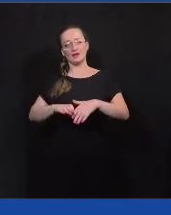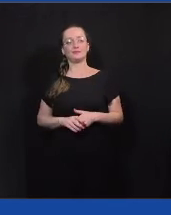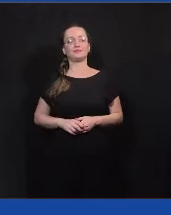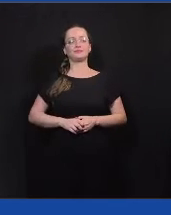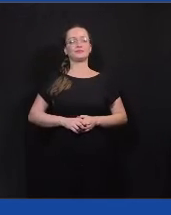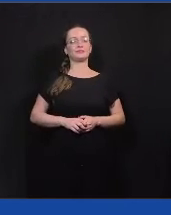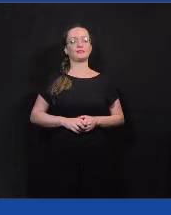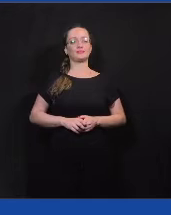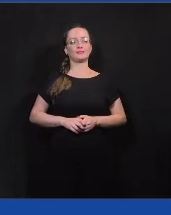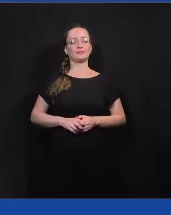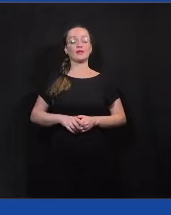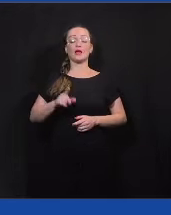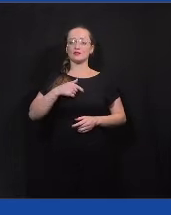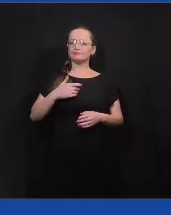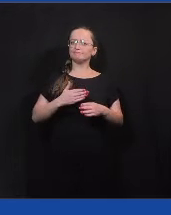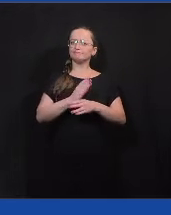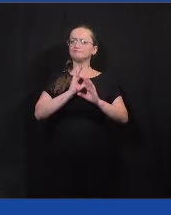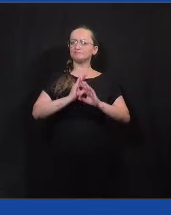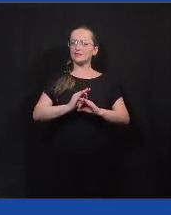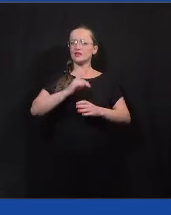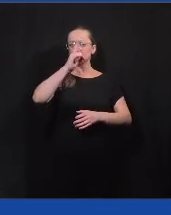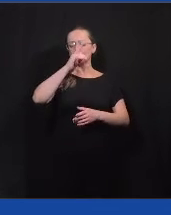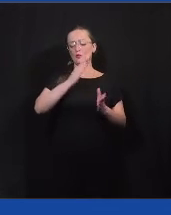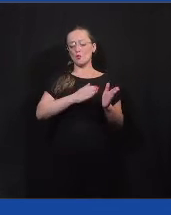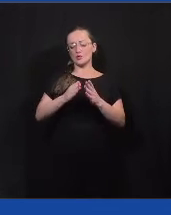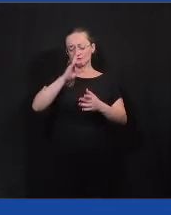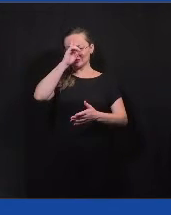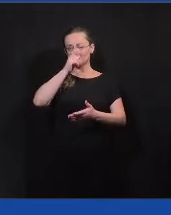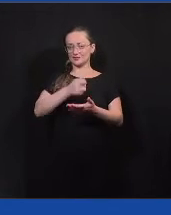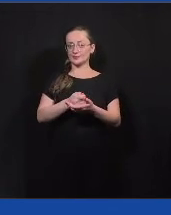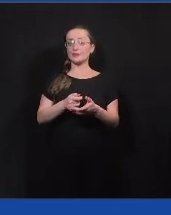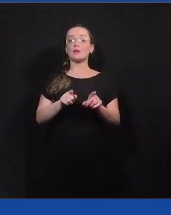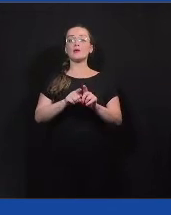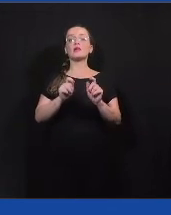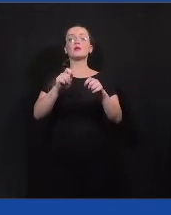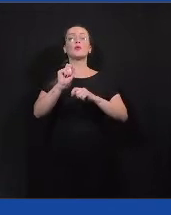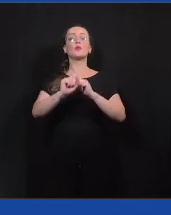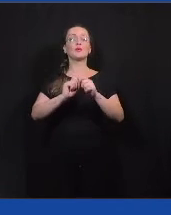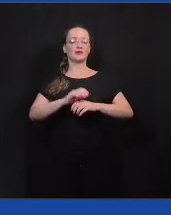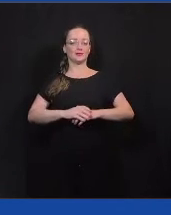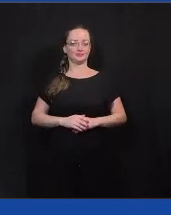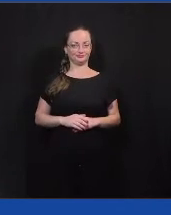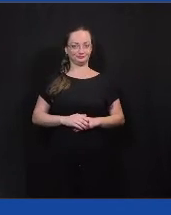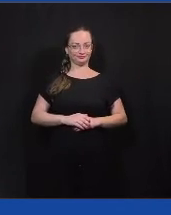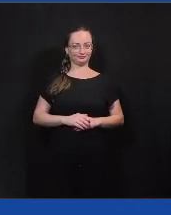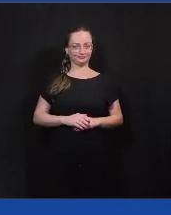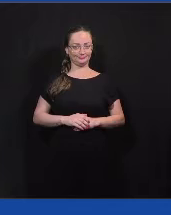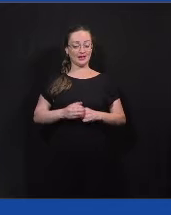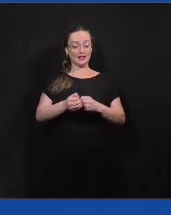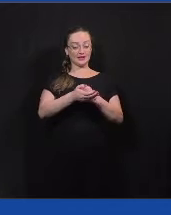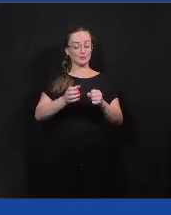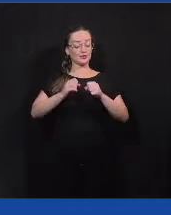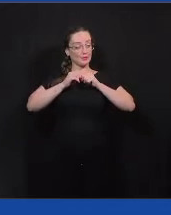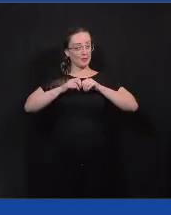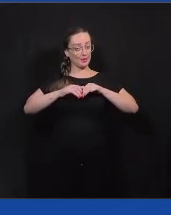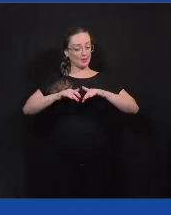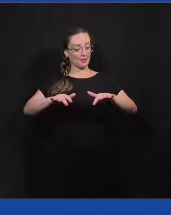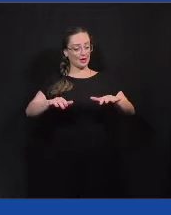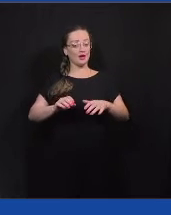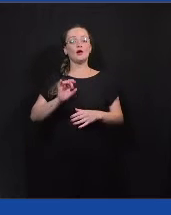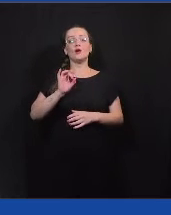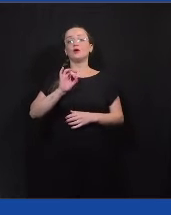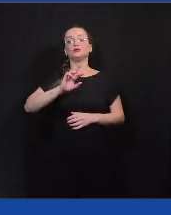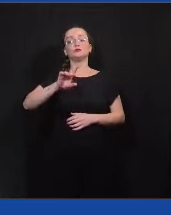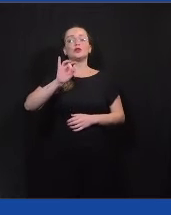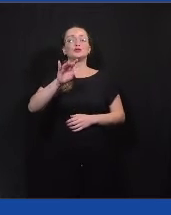para esse processo decisório, e a gente consegue também fazer com que a democracia seja expandida para além do voto de 4 em 4